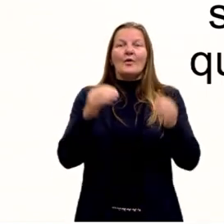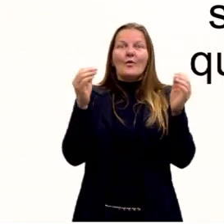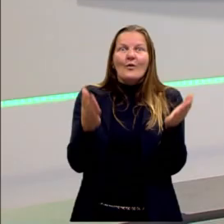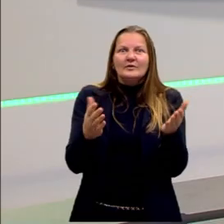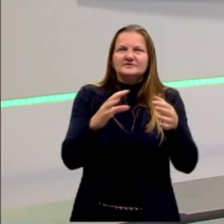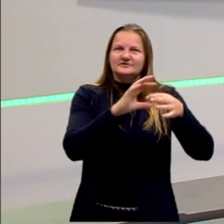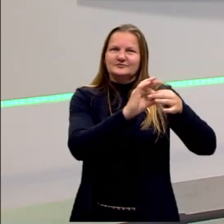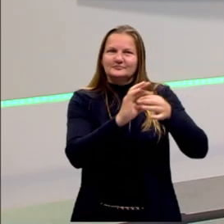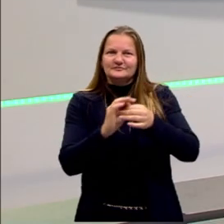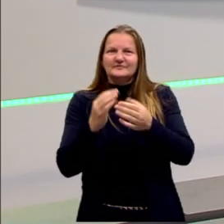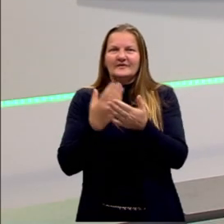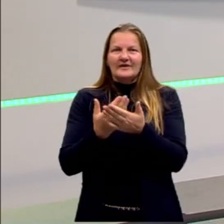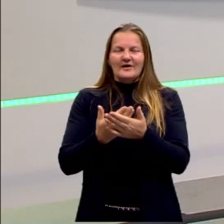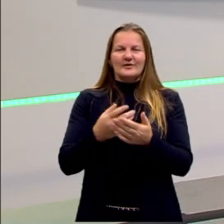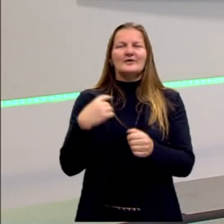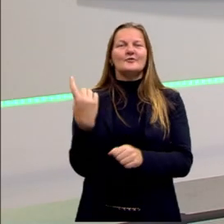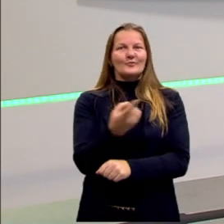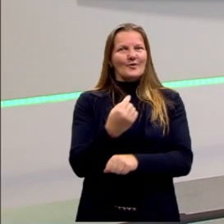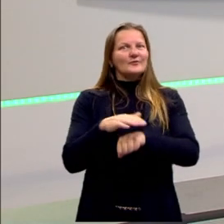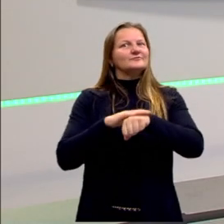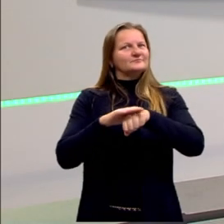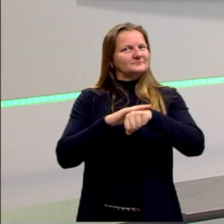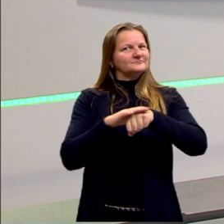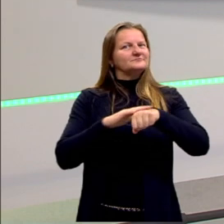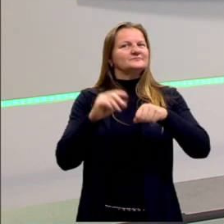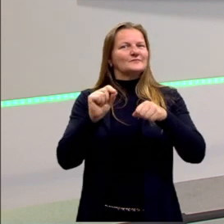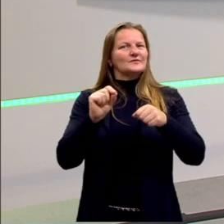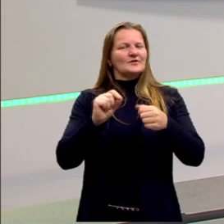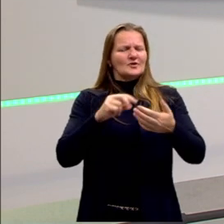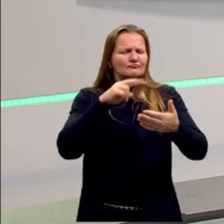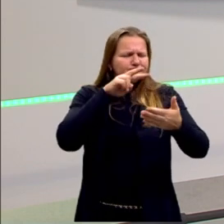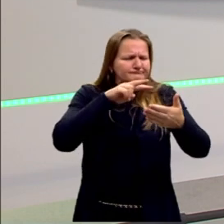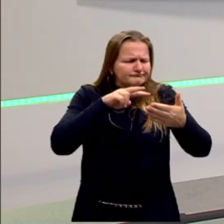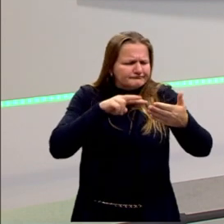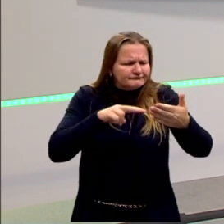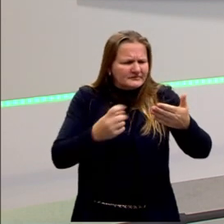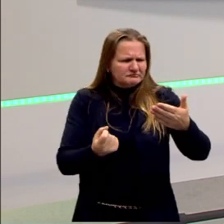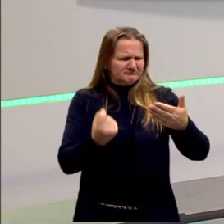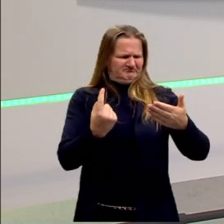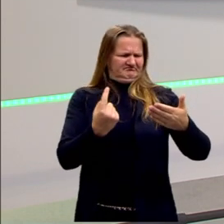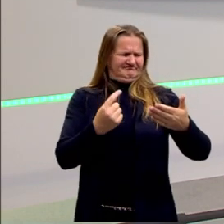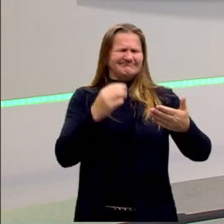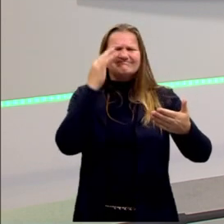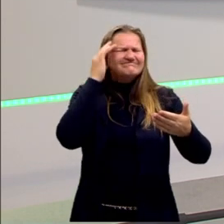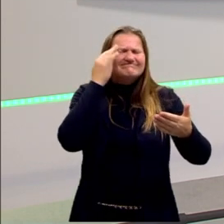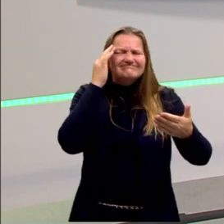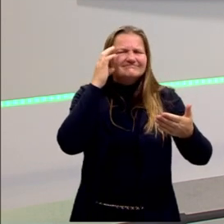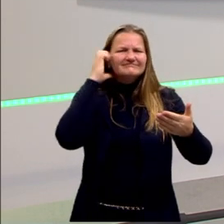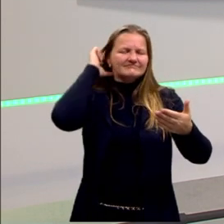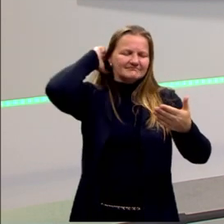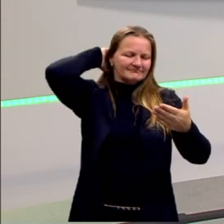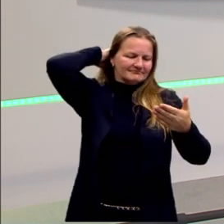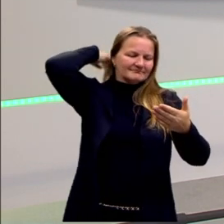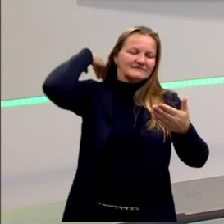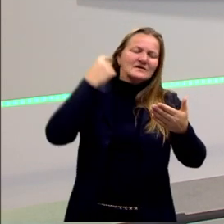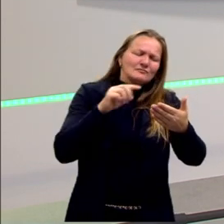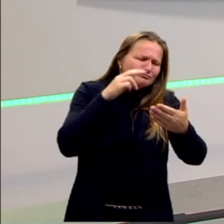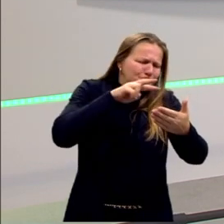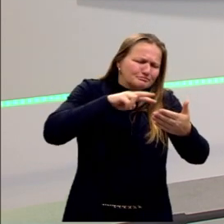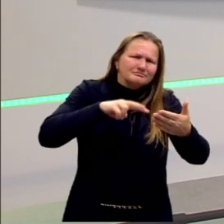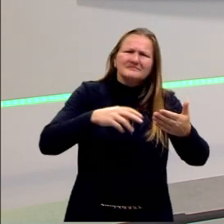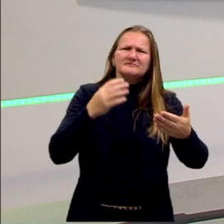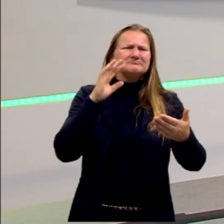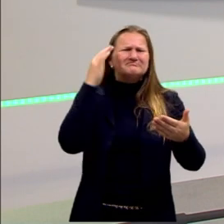aqui na nossa aula, a gente vai falar um pouquinho sobre o que acontece para que a gente leia um texto e ele pareça